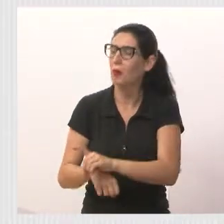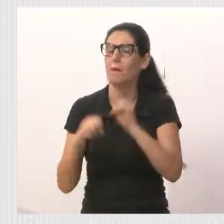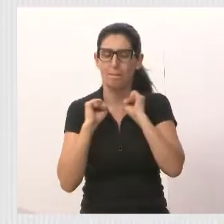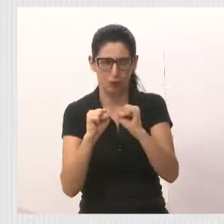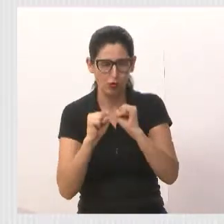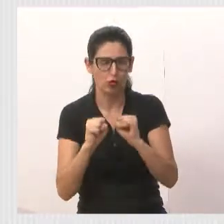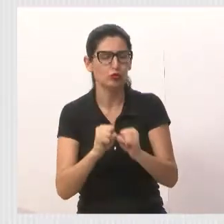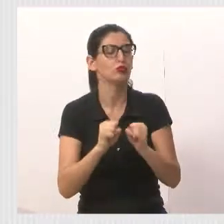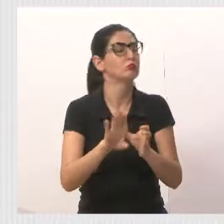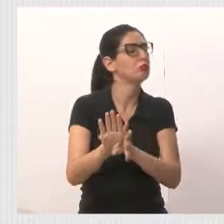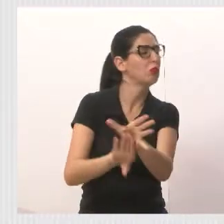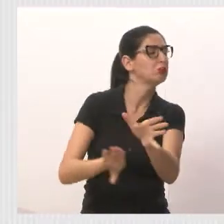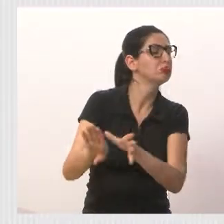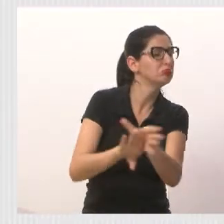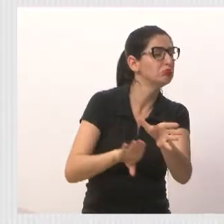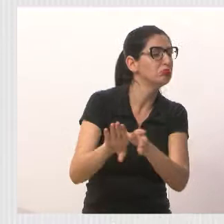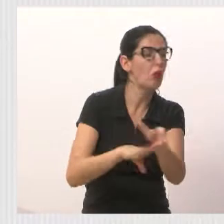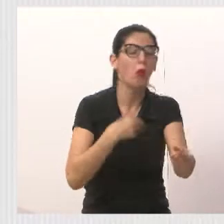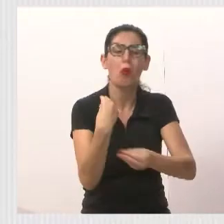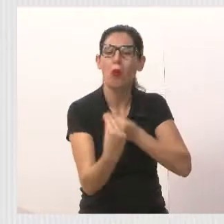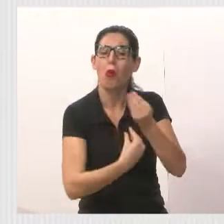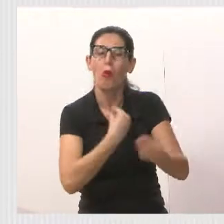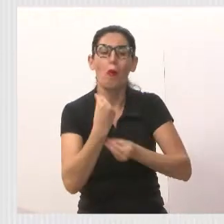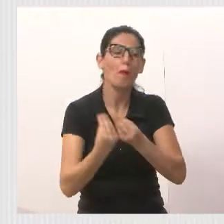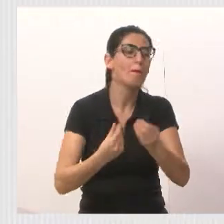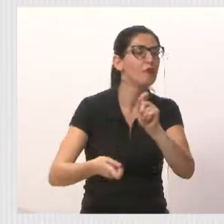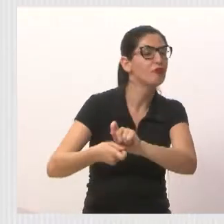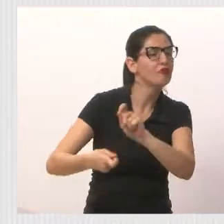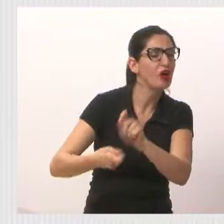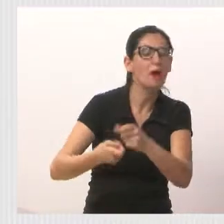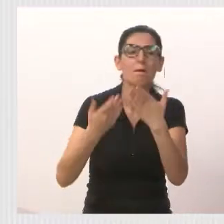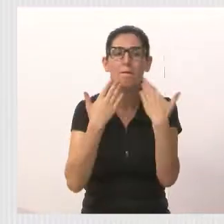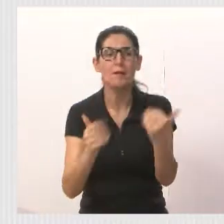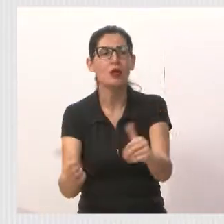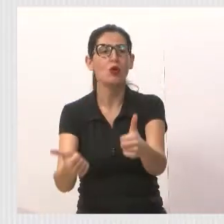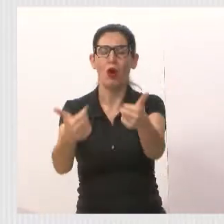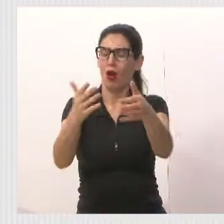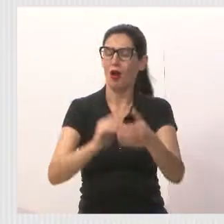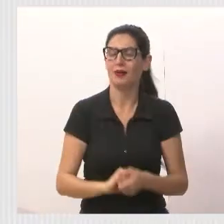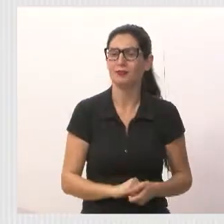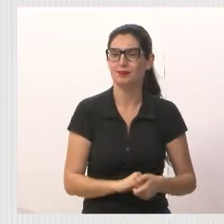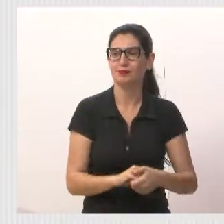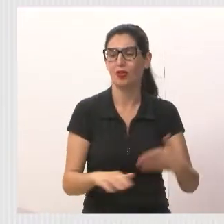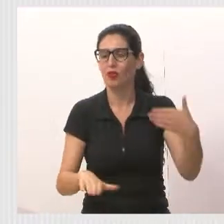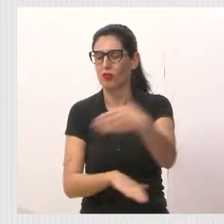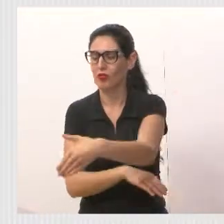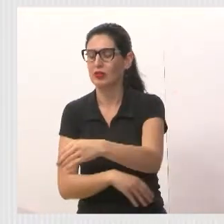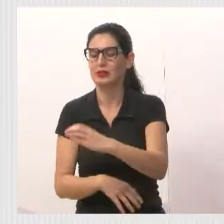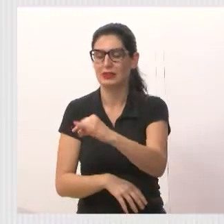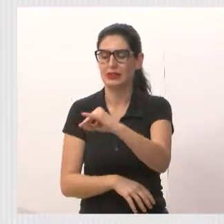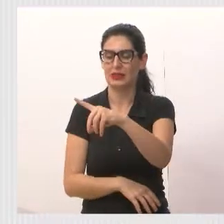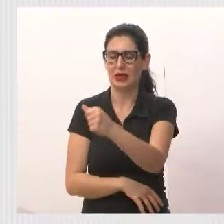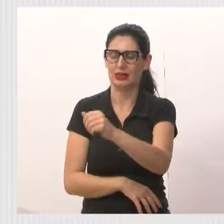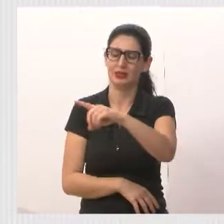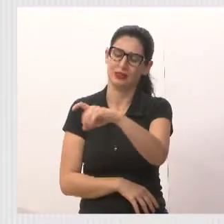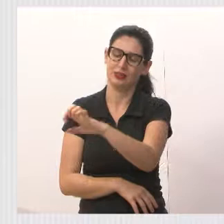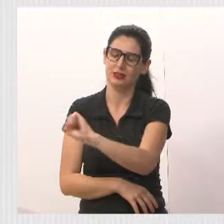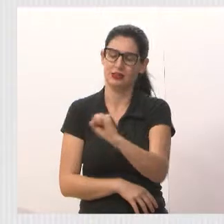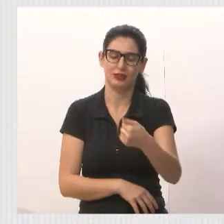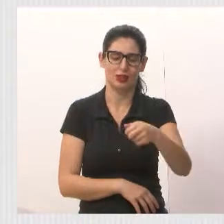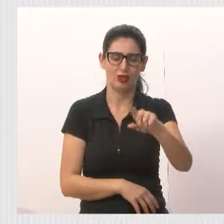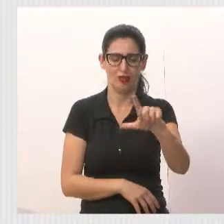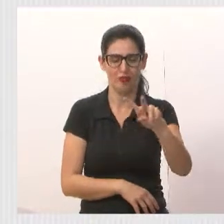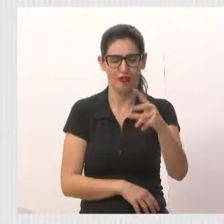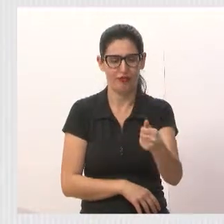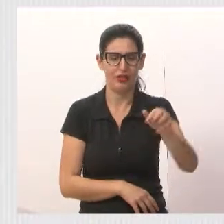orientar a comunidade no que ela solicita de melhoria. Então, ali nós tivemos o Cidade de Salvador, as diretoras que estão